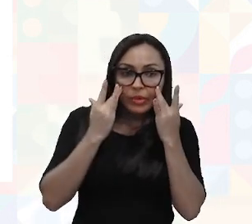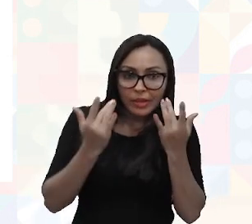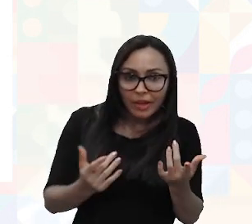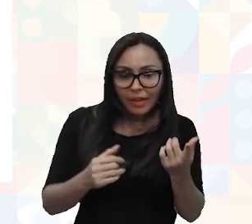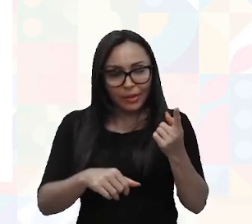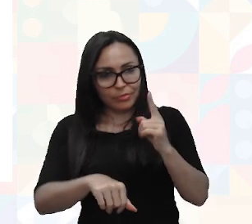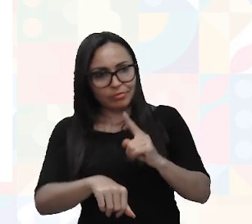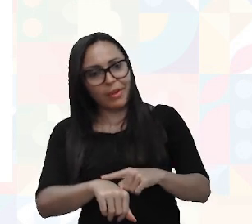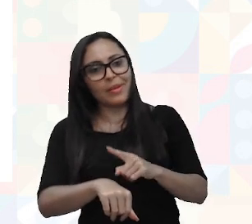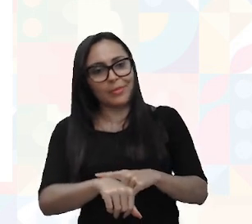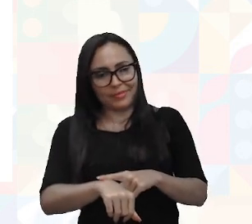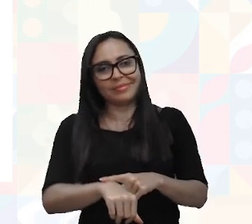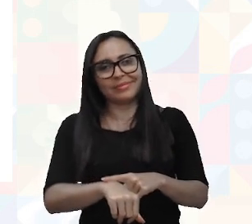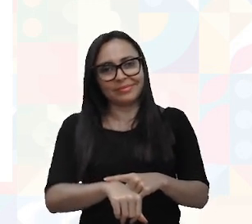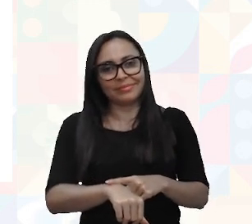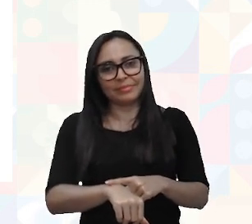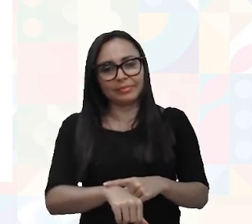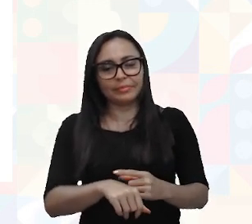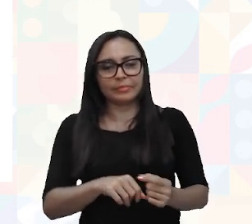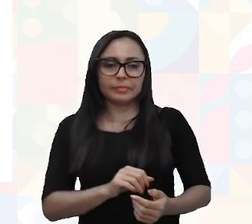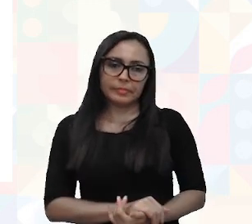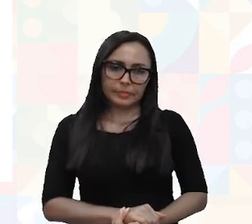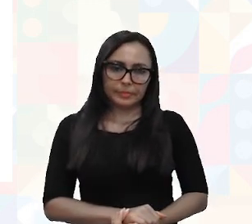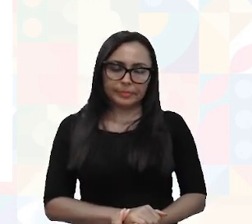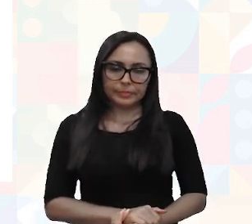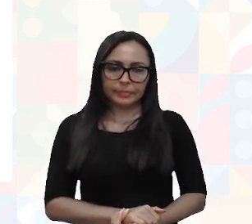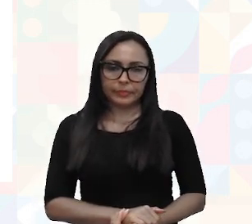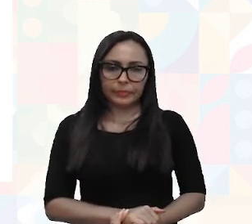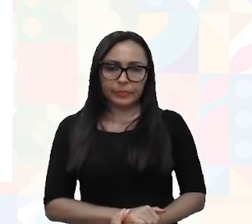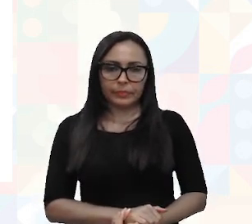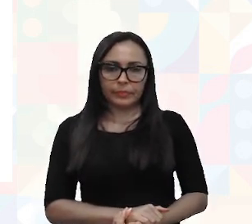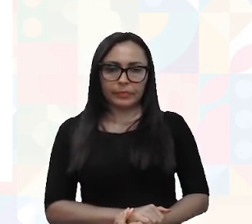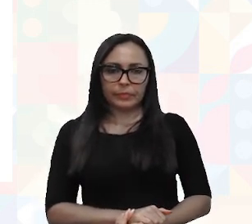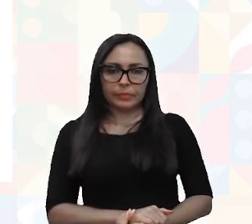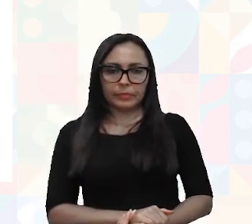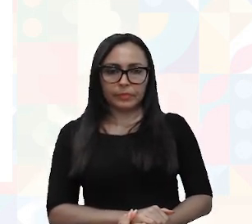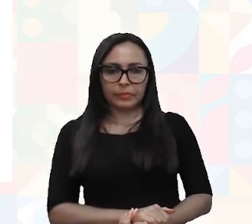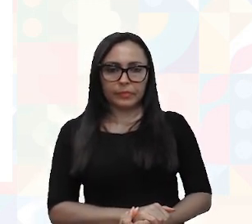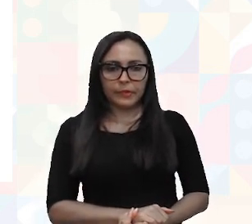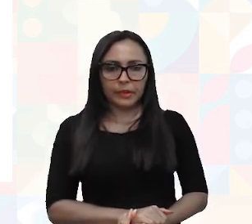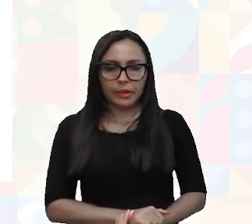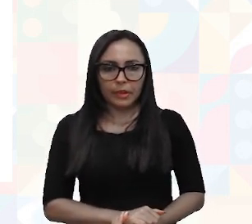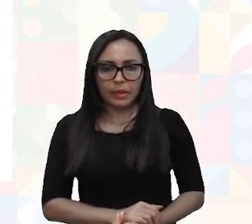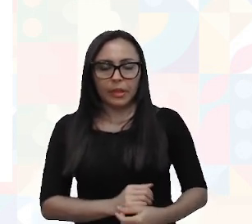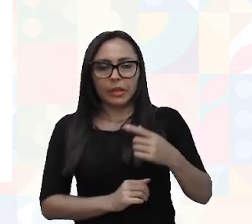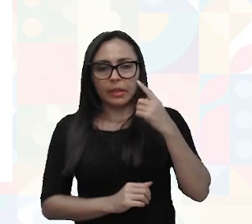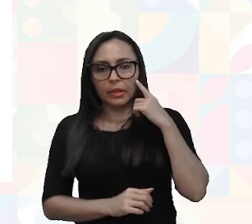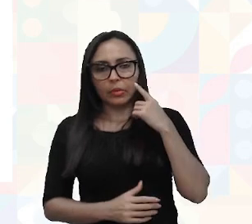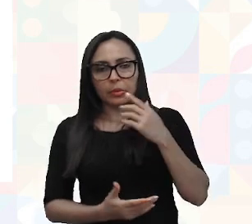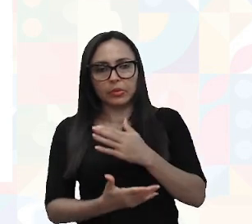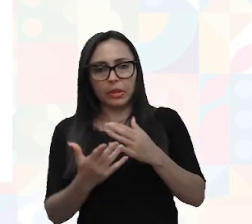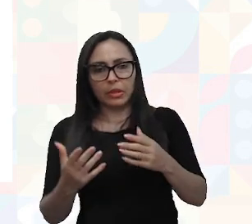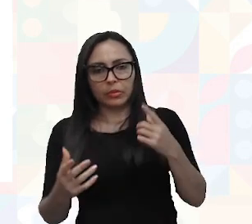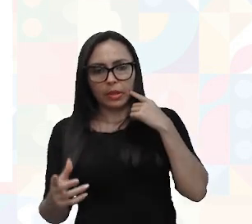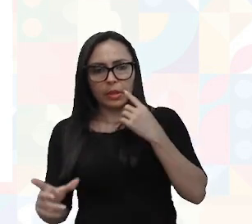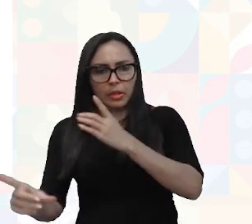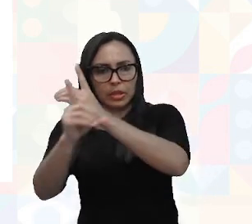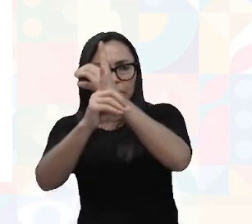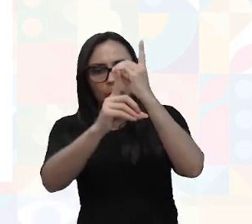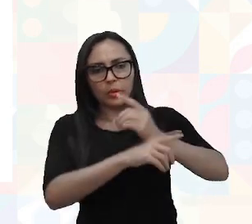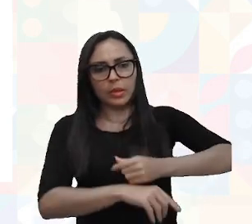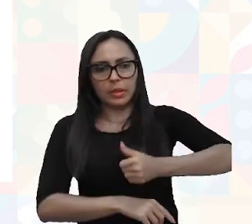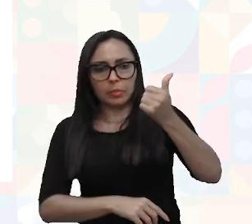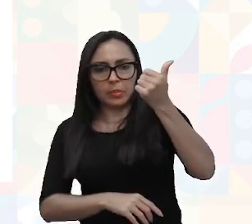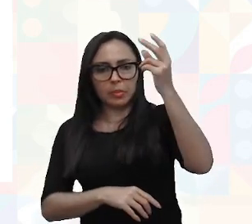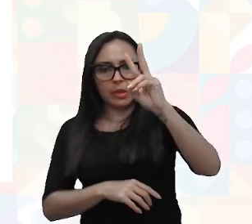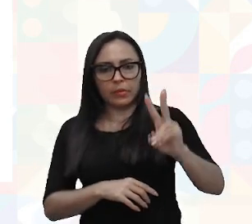porque a gente tem um tempo pra poder entregar, né, o vídeo pra vocês. Os personagens e objetos que aparecem pela primeira vez, por em